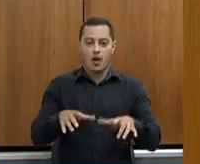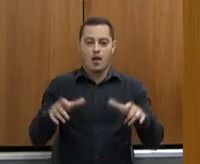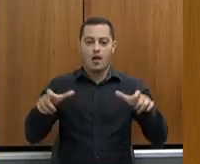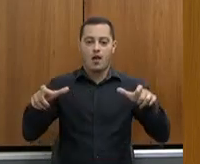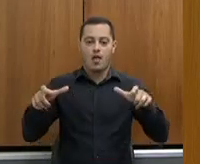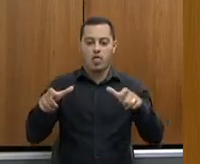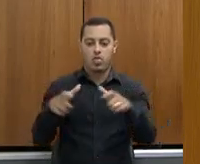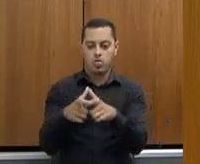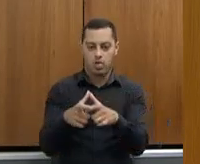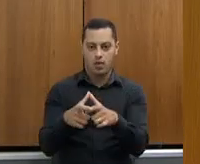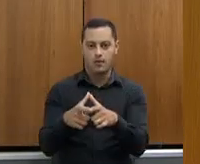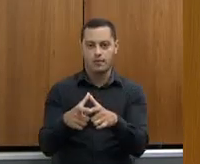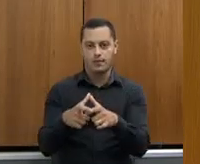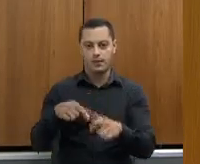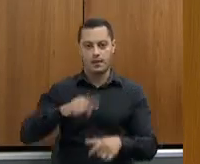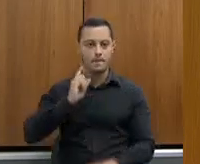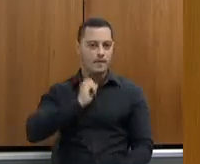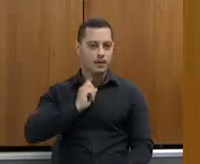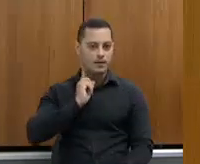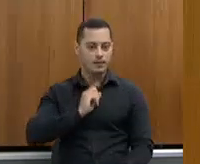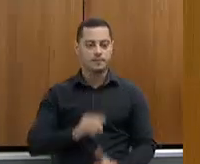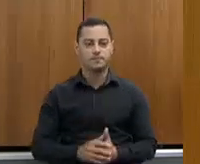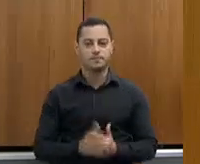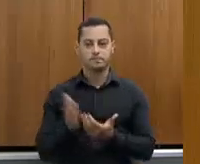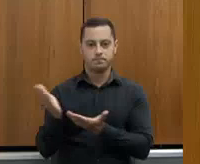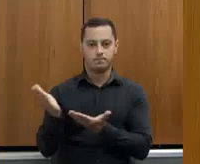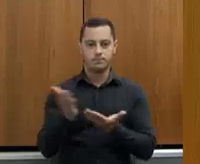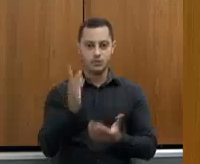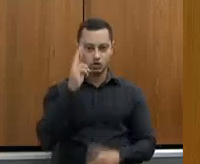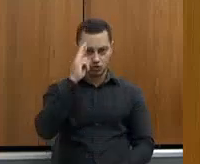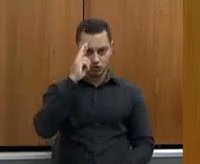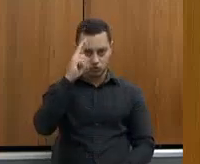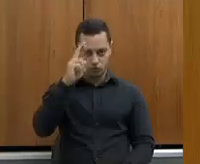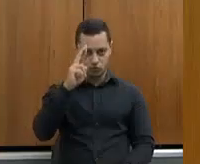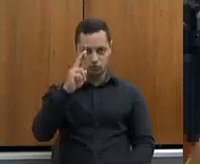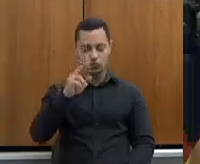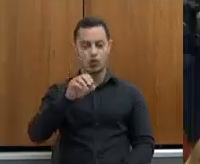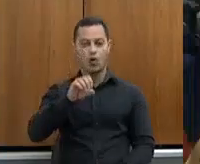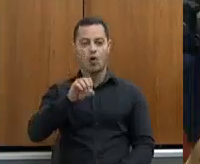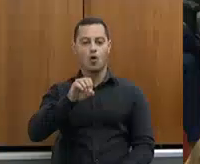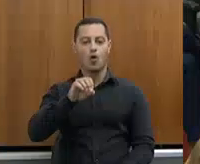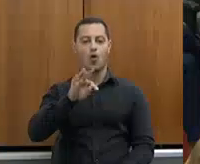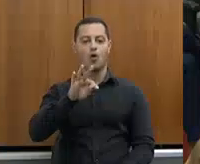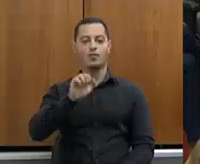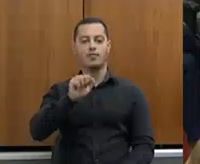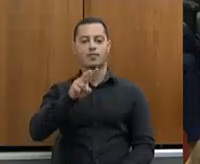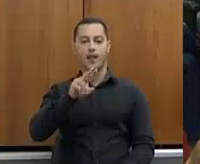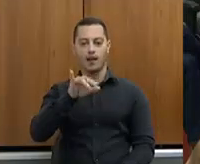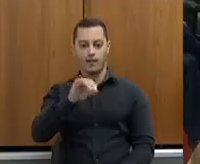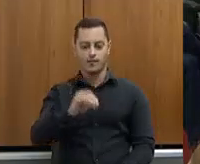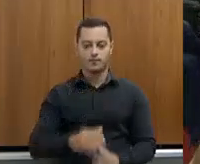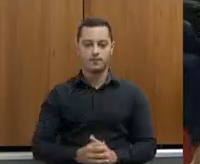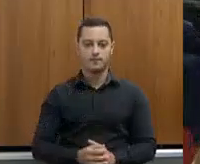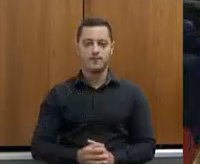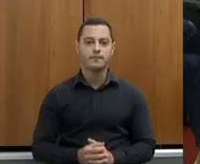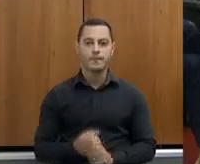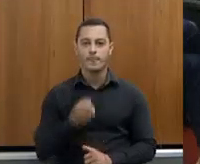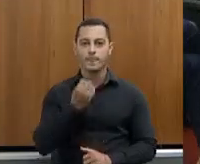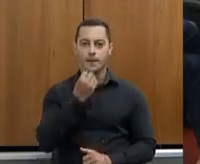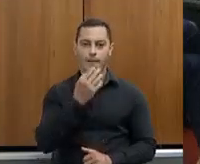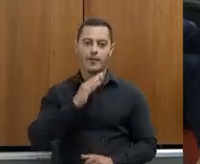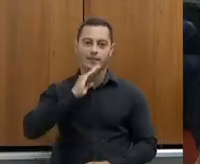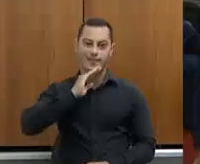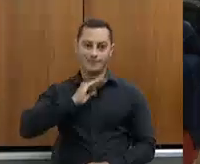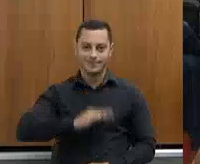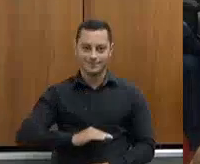Com a palavra, o diretor-presidente da EMATER, empresário Otávio. Boa tarde. Boa tarde. Essa